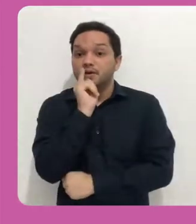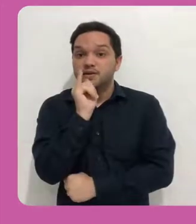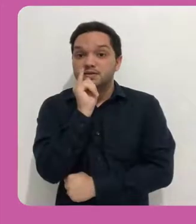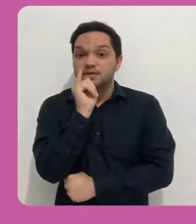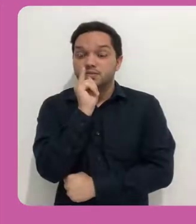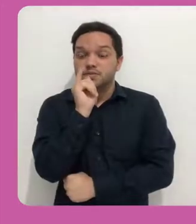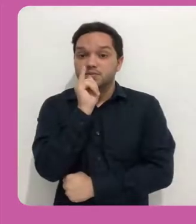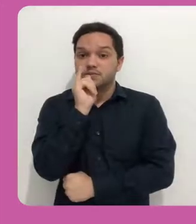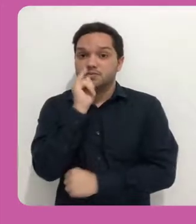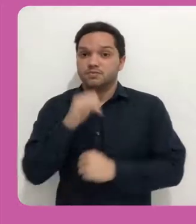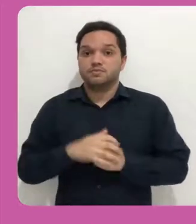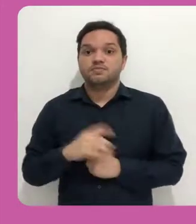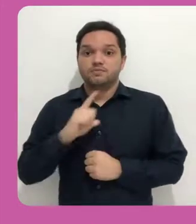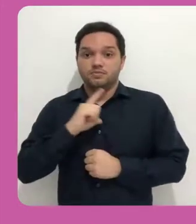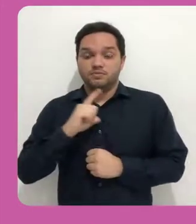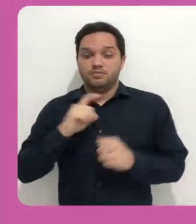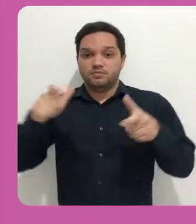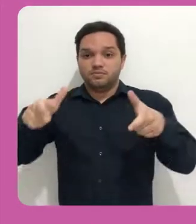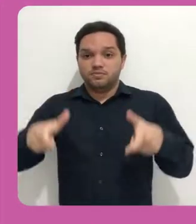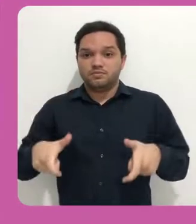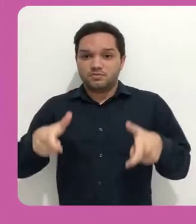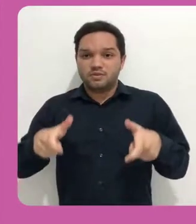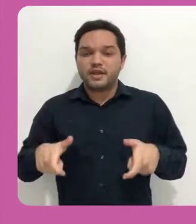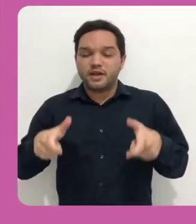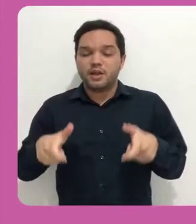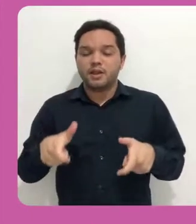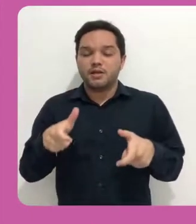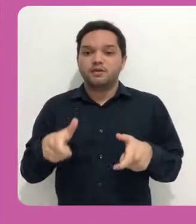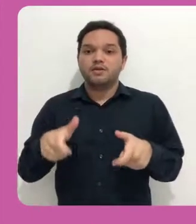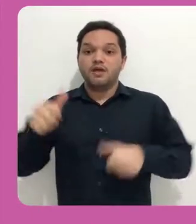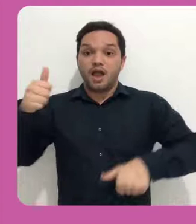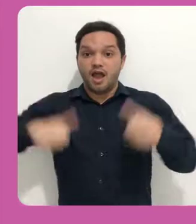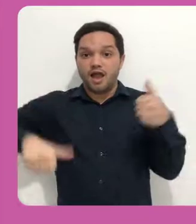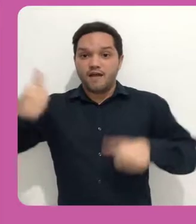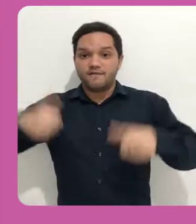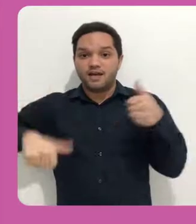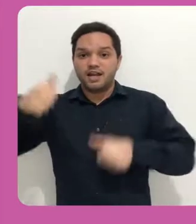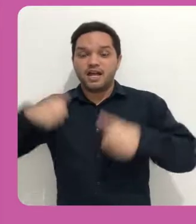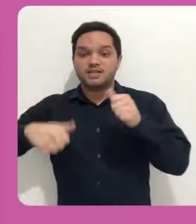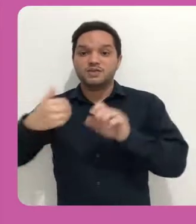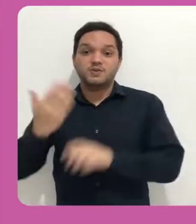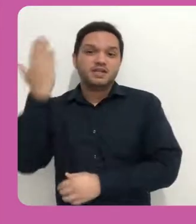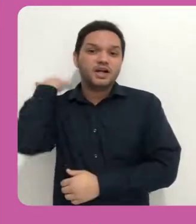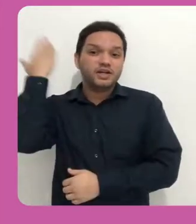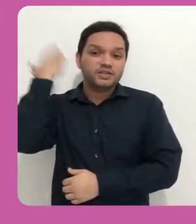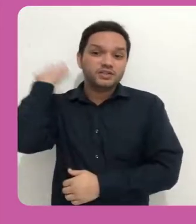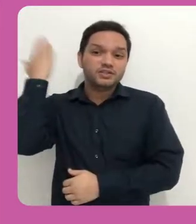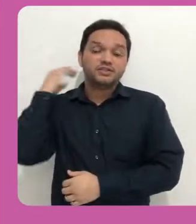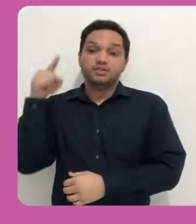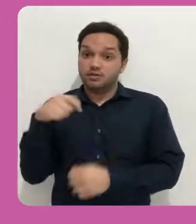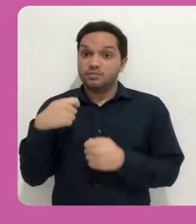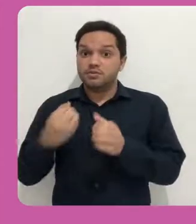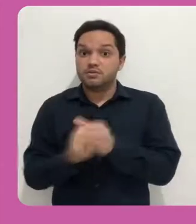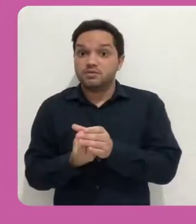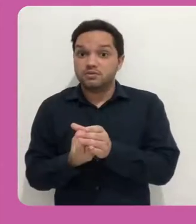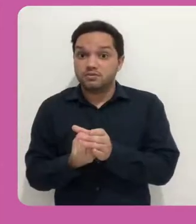espaço de avaliações anteriores. Então, crie aqui no seu